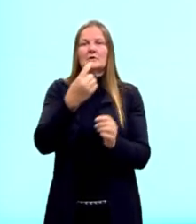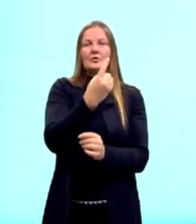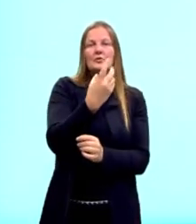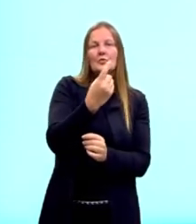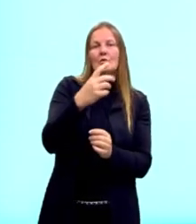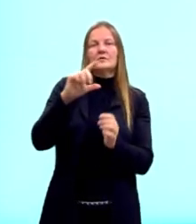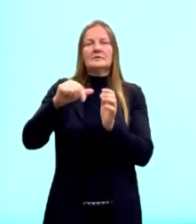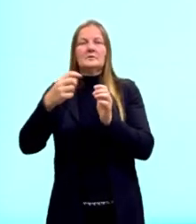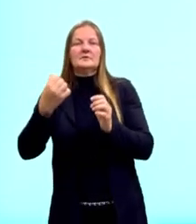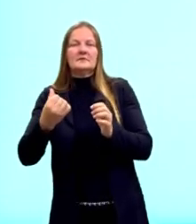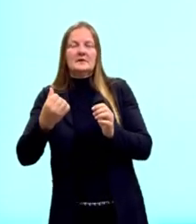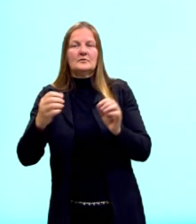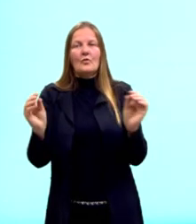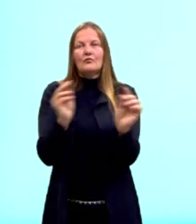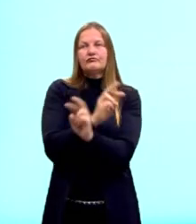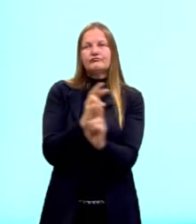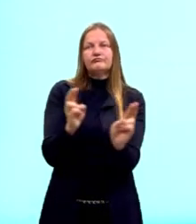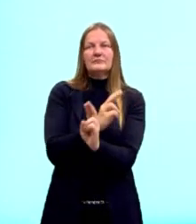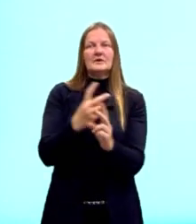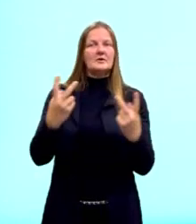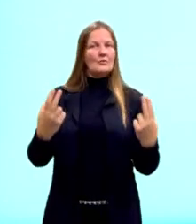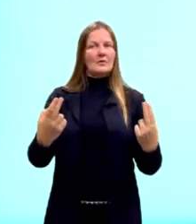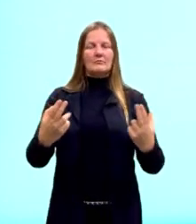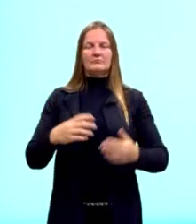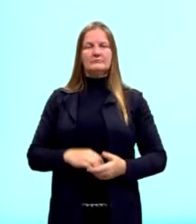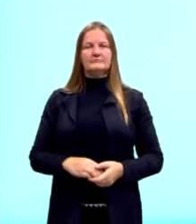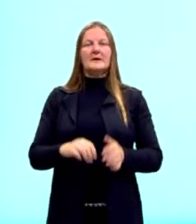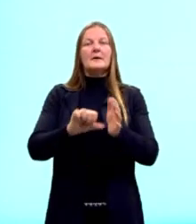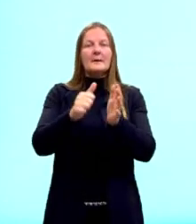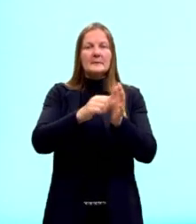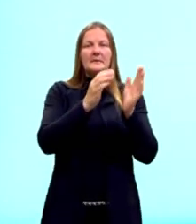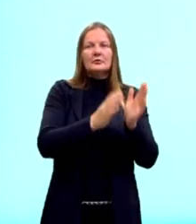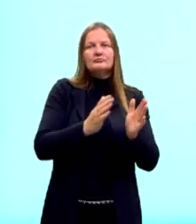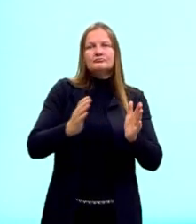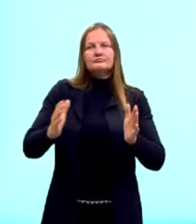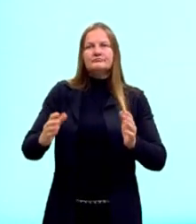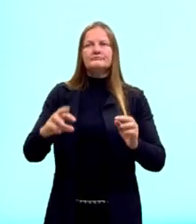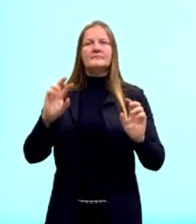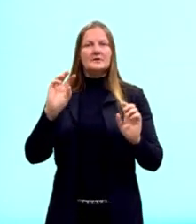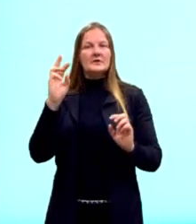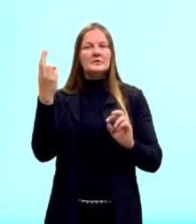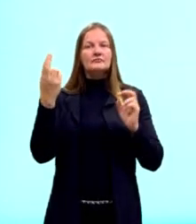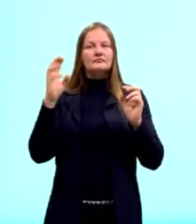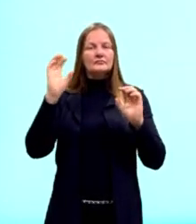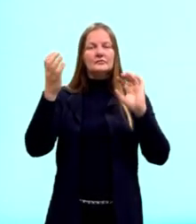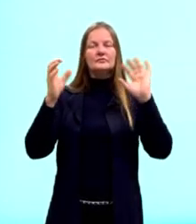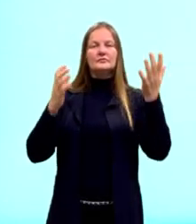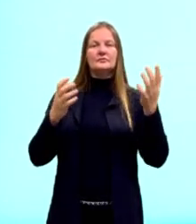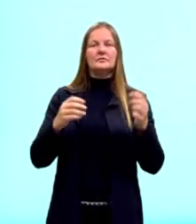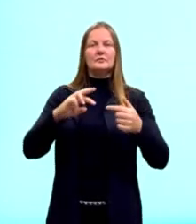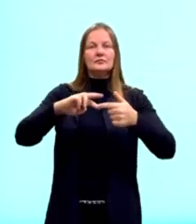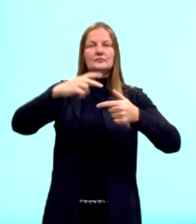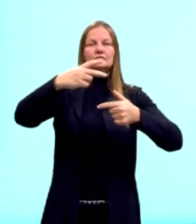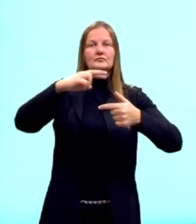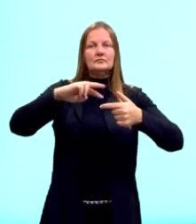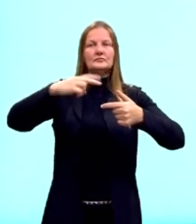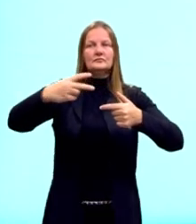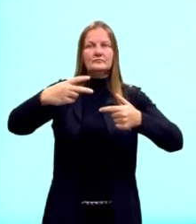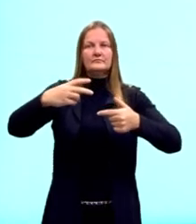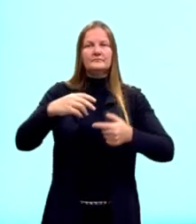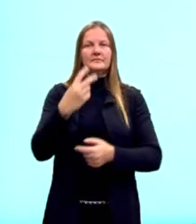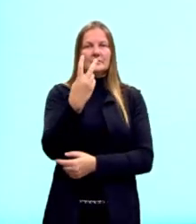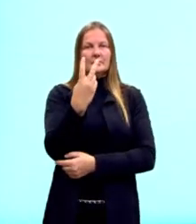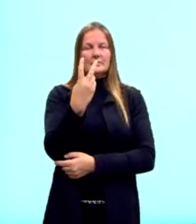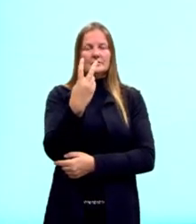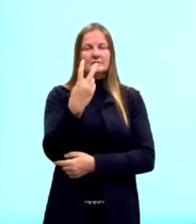vem o 6, ou ao contrário. Primeiro passo, então, resolvemos, né, os expoentes 2 ali, então,